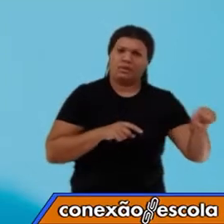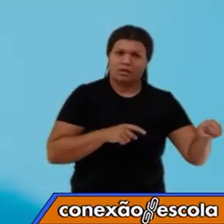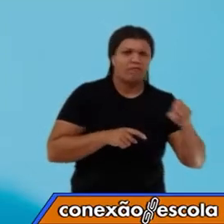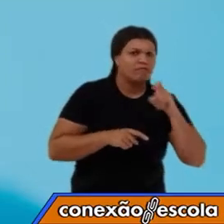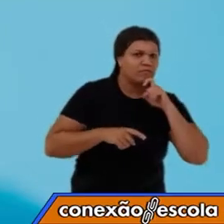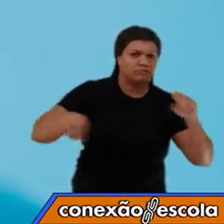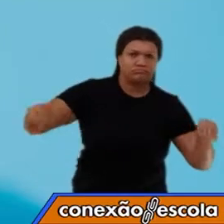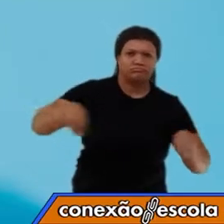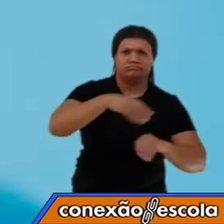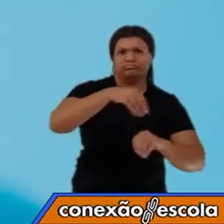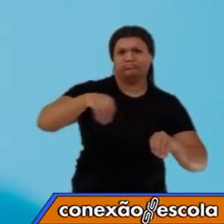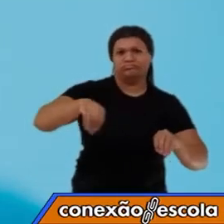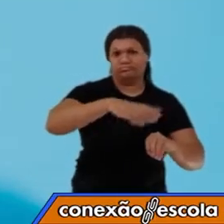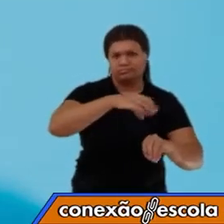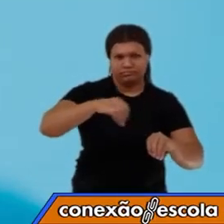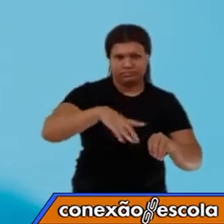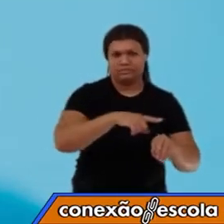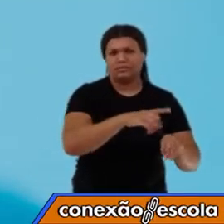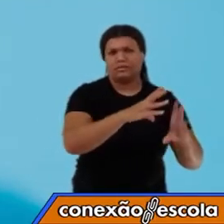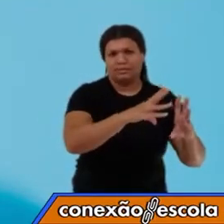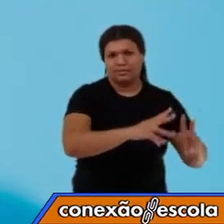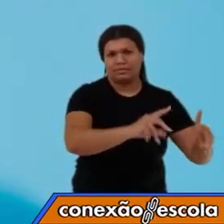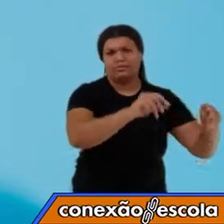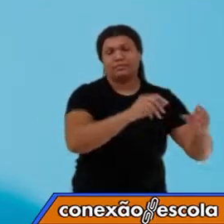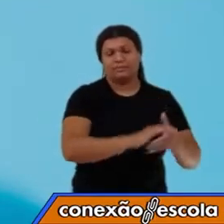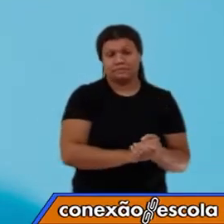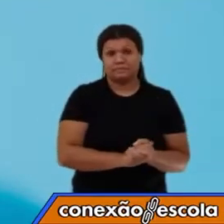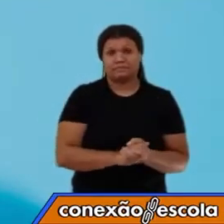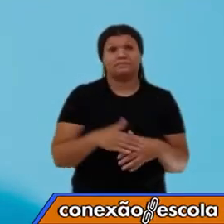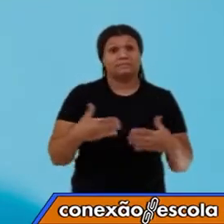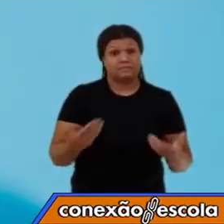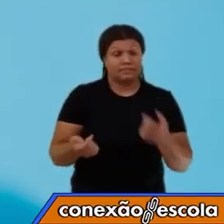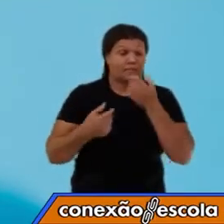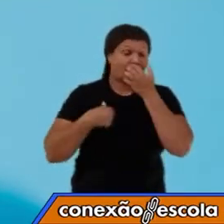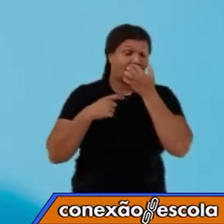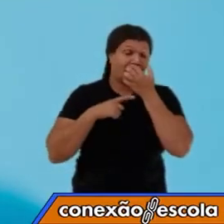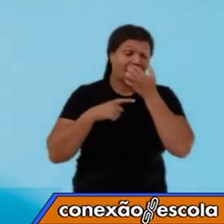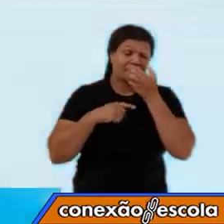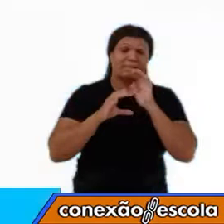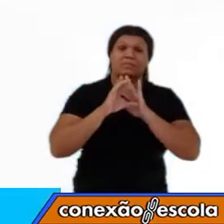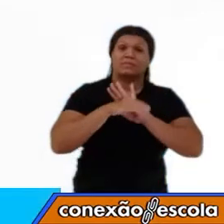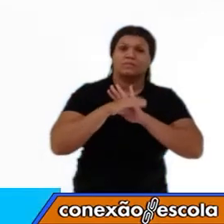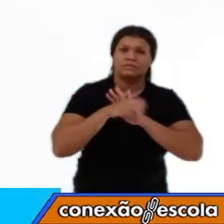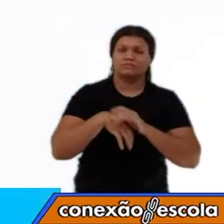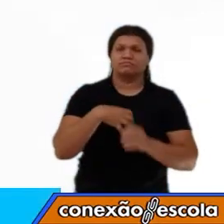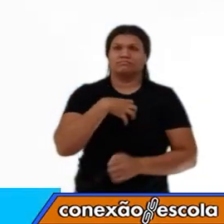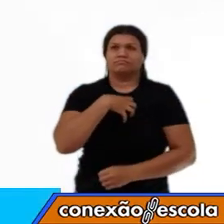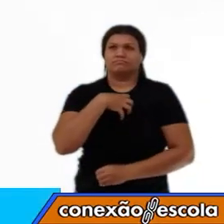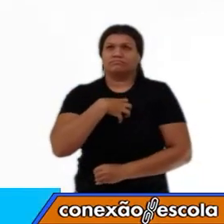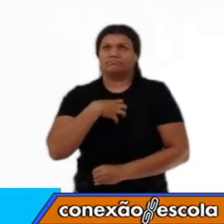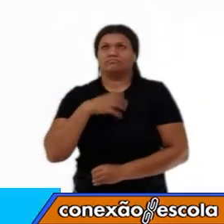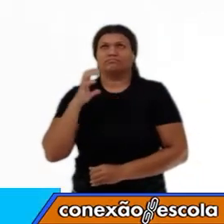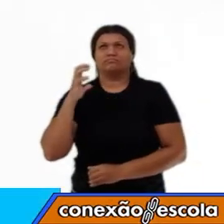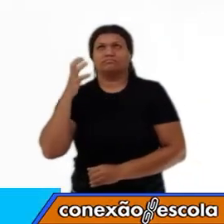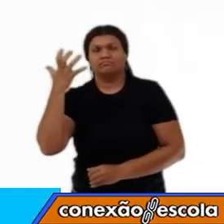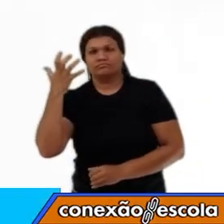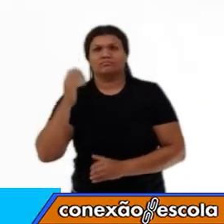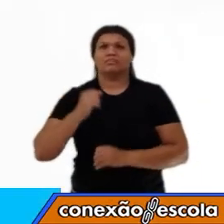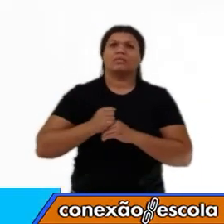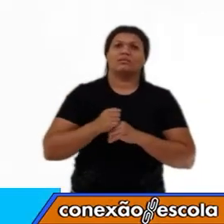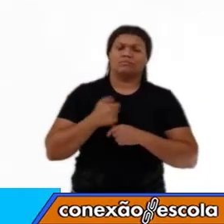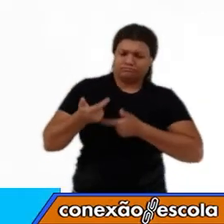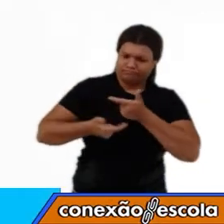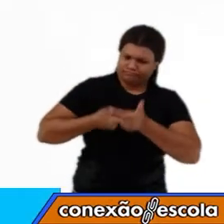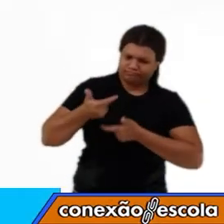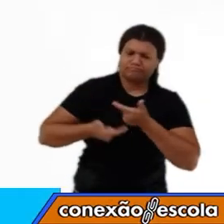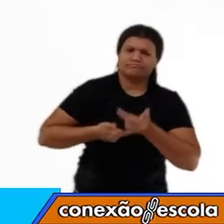temperatura. Bom, nós chegamos ao conceito de sensação térmica, trabalhamos um pouquinho aqui,